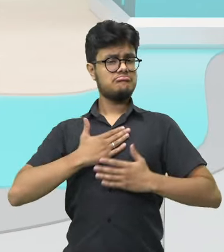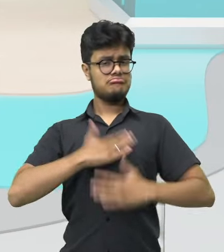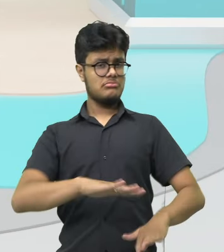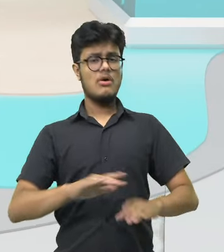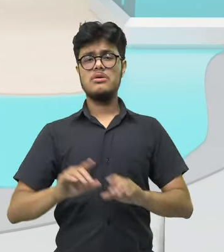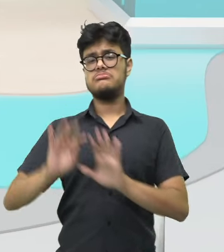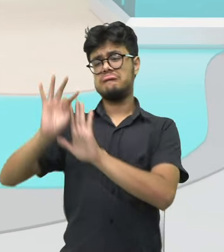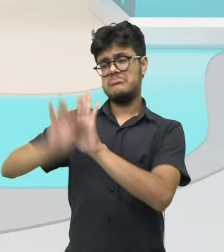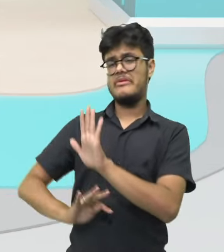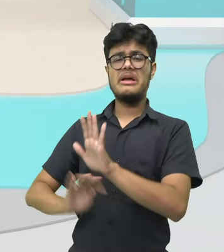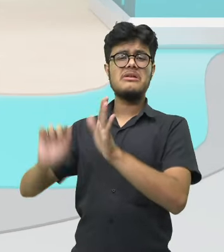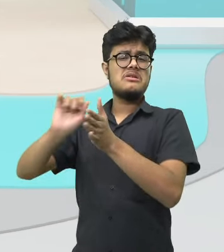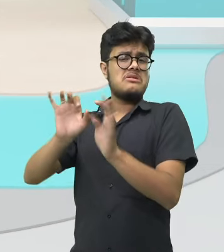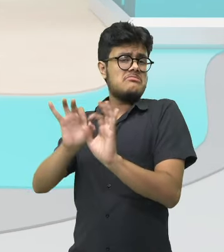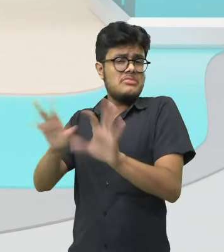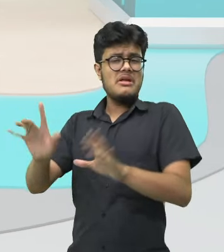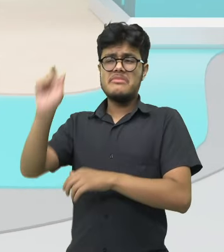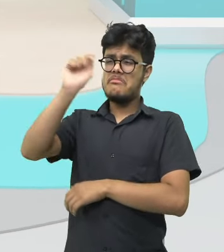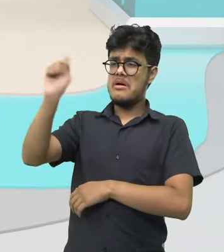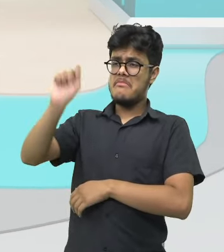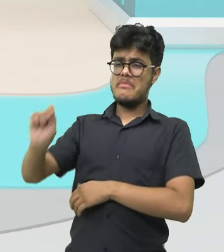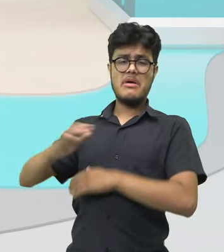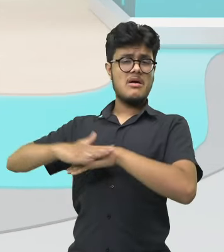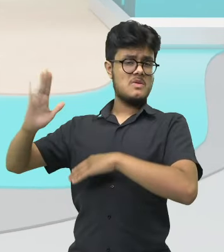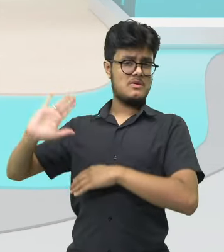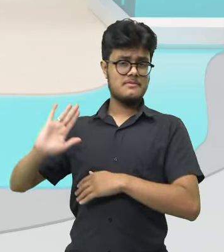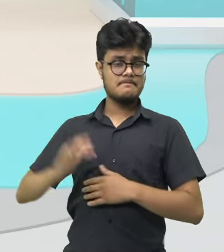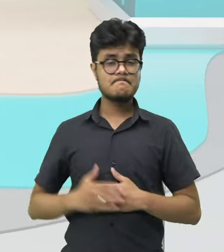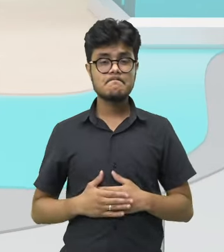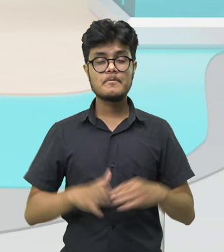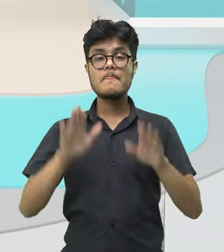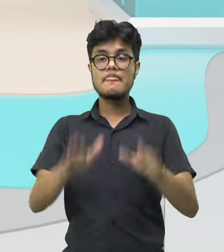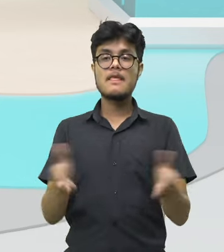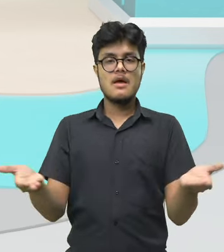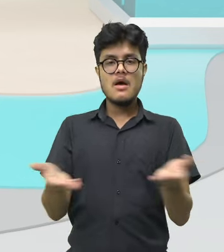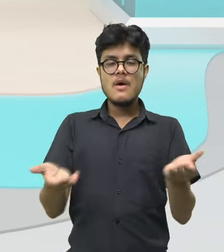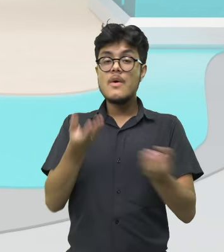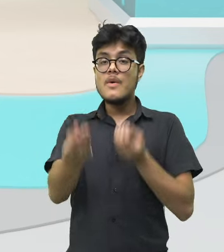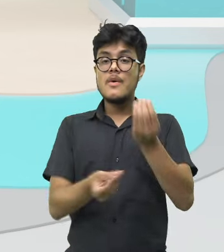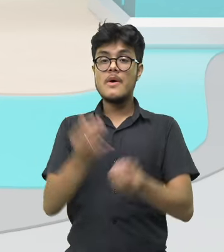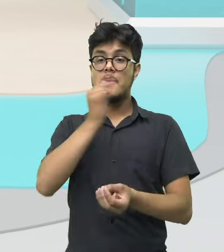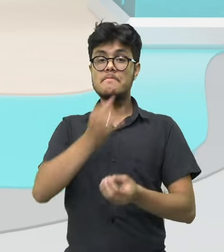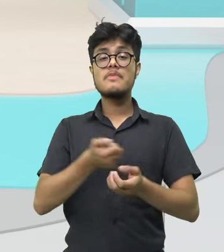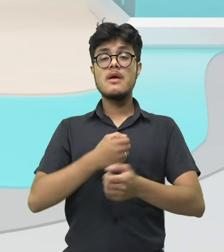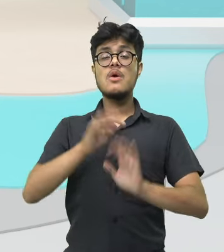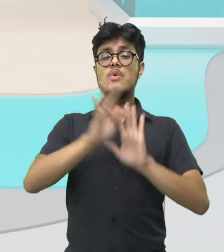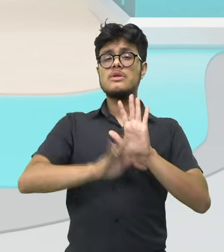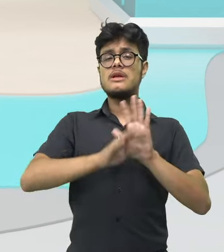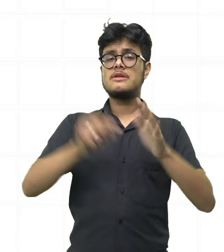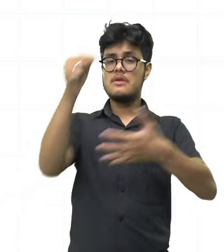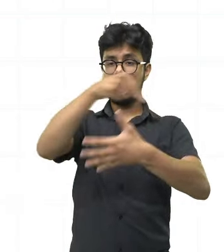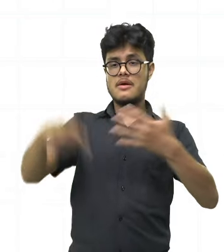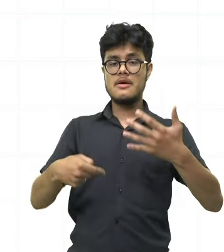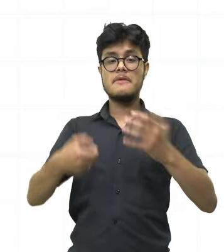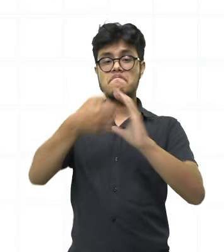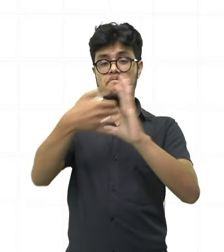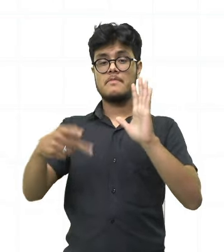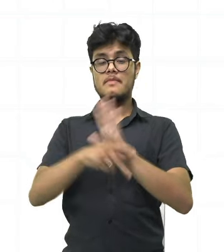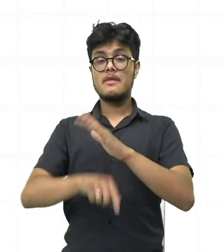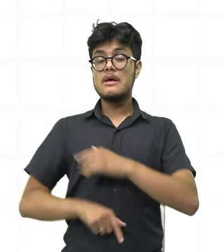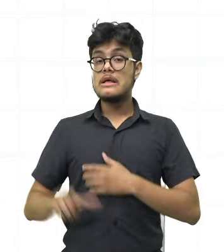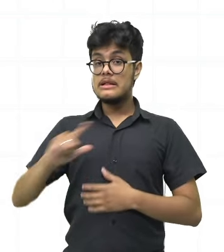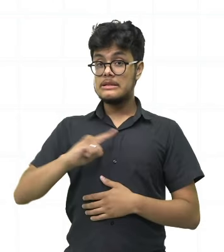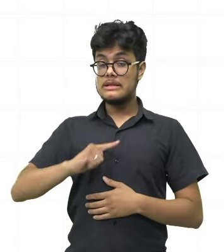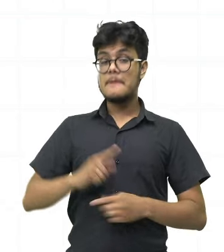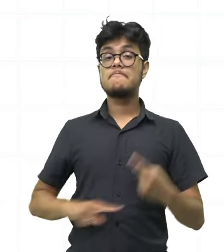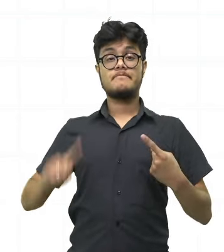escrevendo, deixar de forma mais livre, certo? Agora, vamos verificar o que compõe o nosso poema? Vejam só, dentro